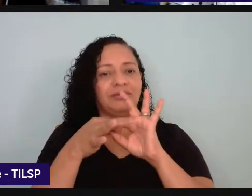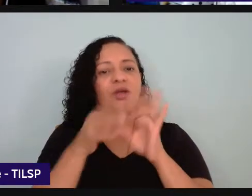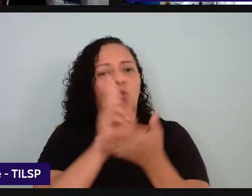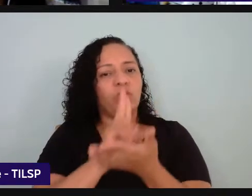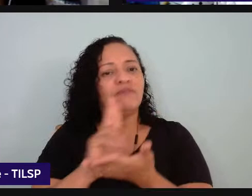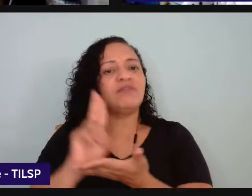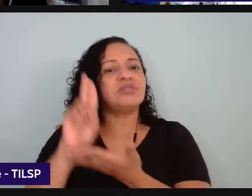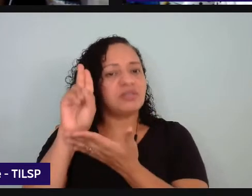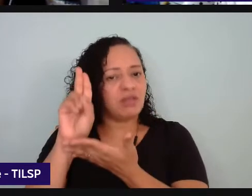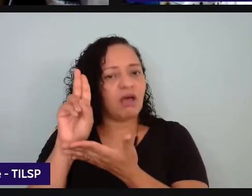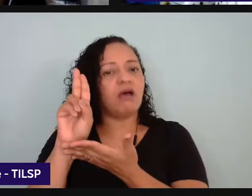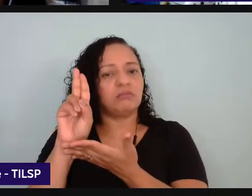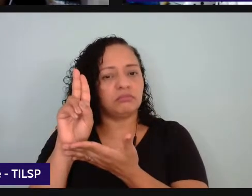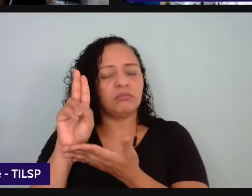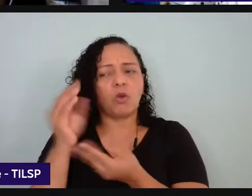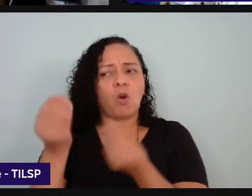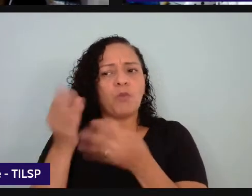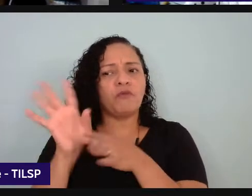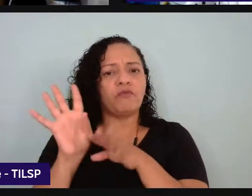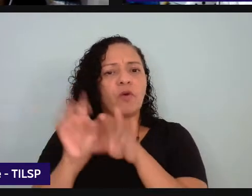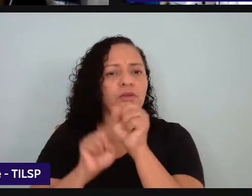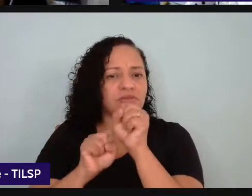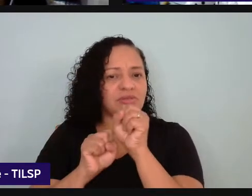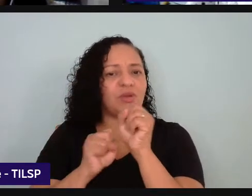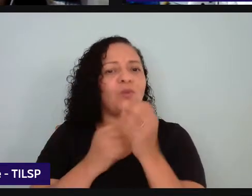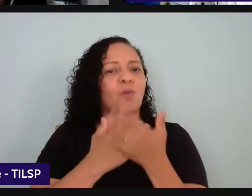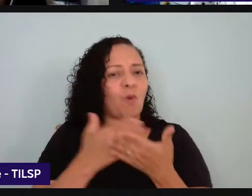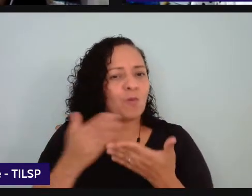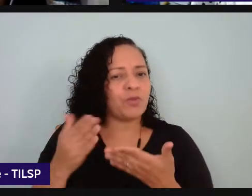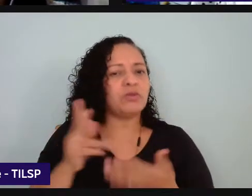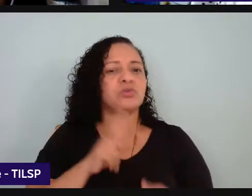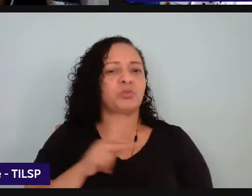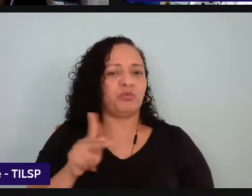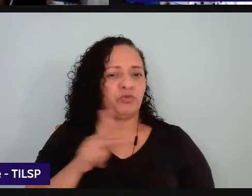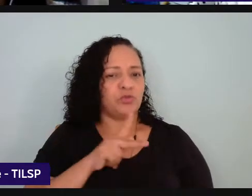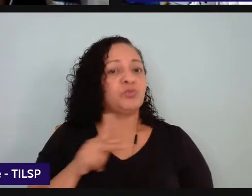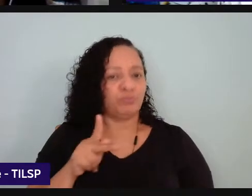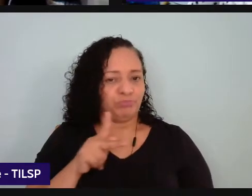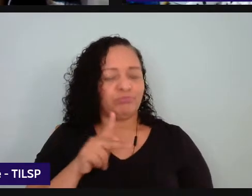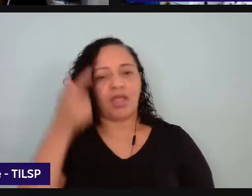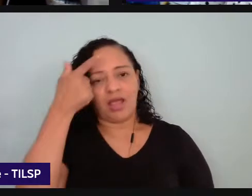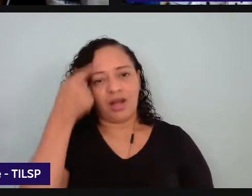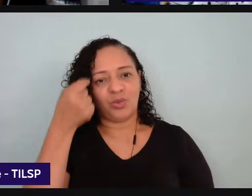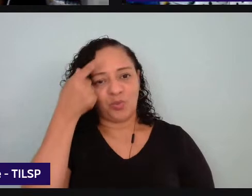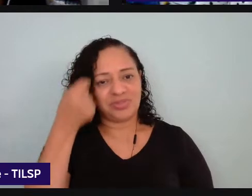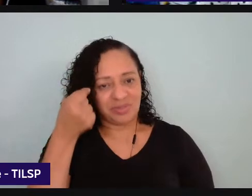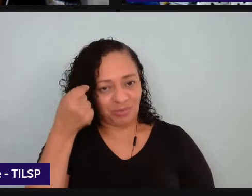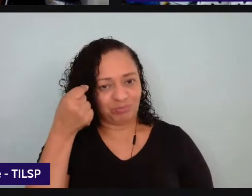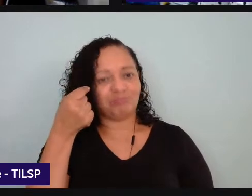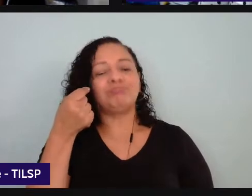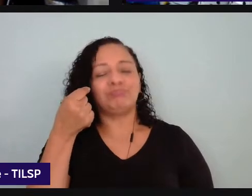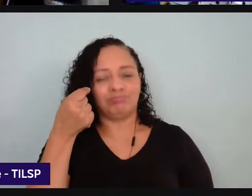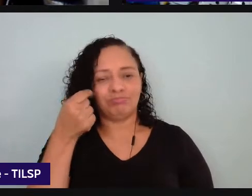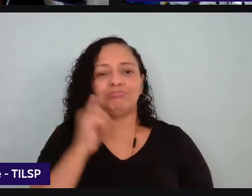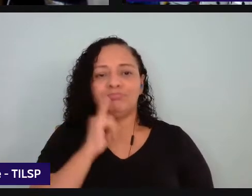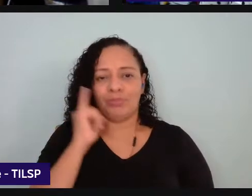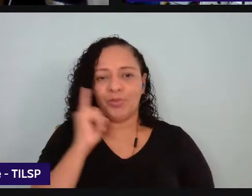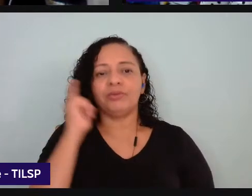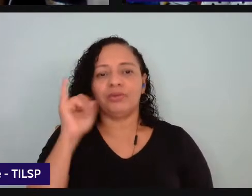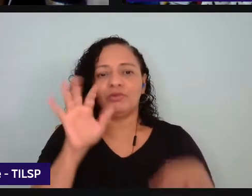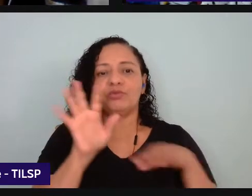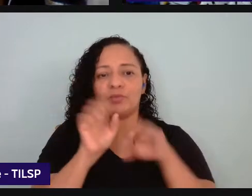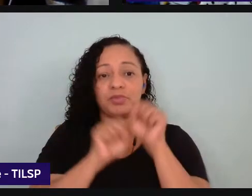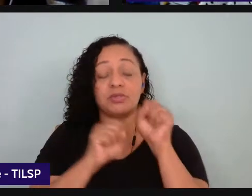dessa formação inicial né eu também tenho atuado em anos anteriores no programa de formação para